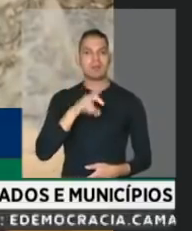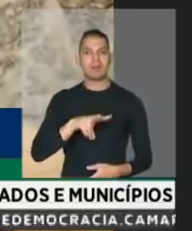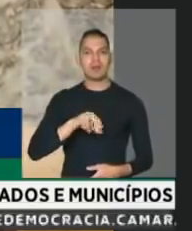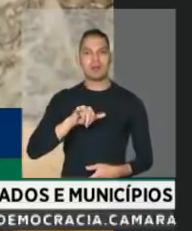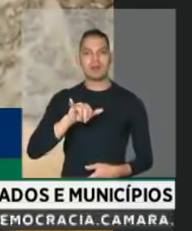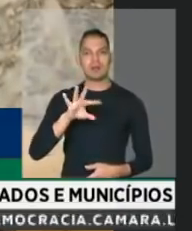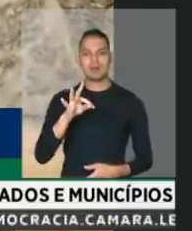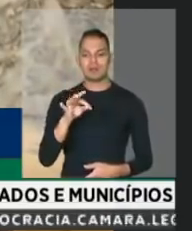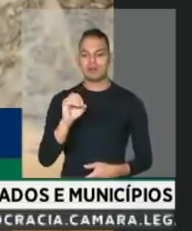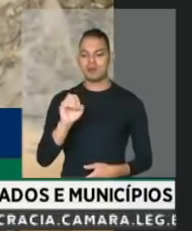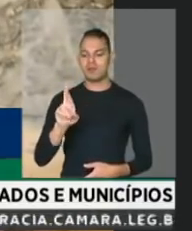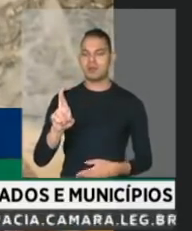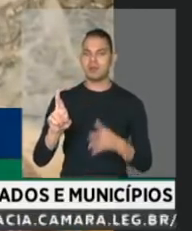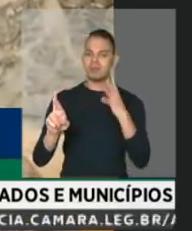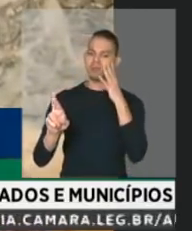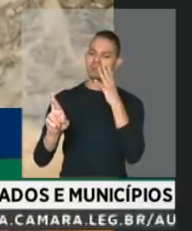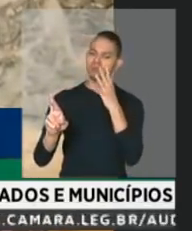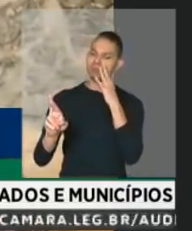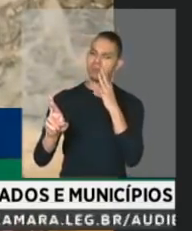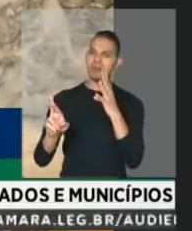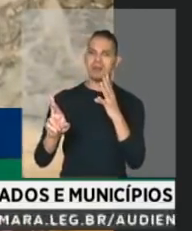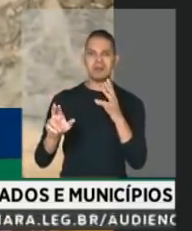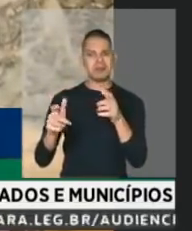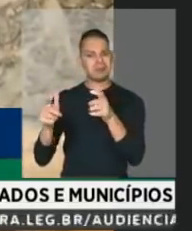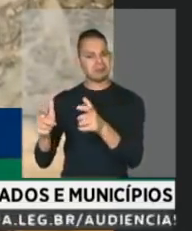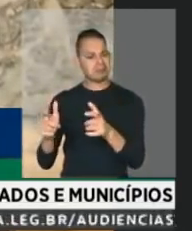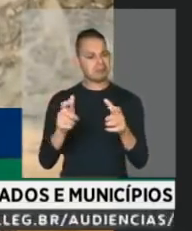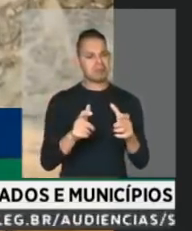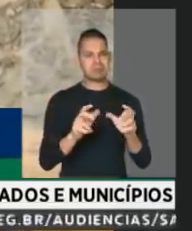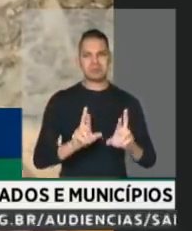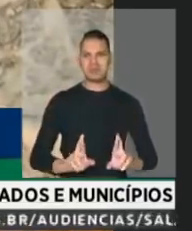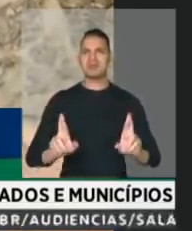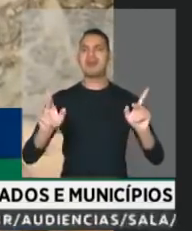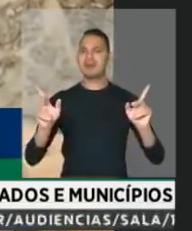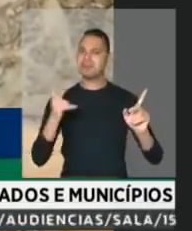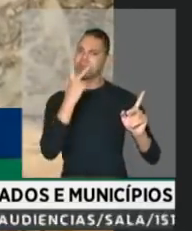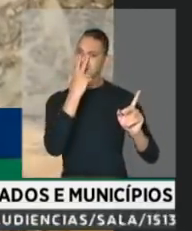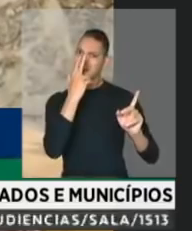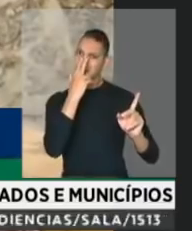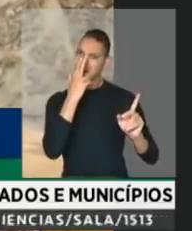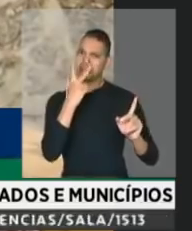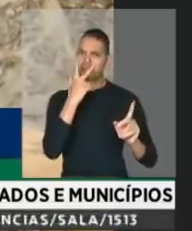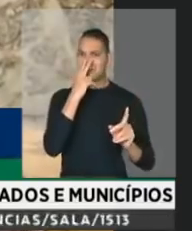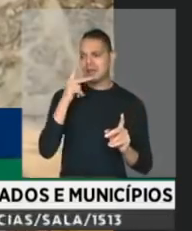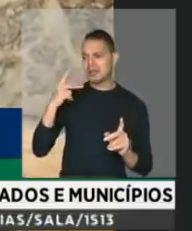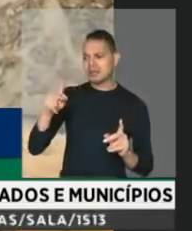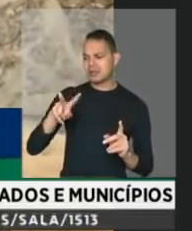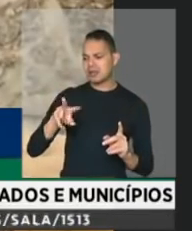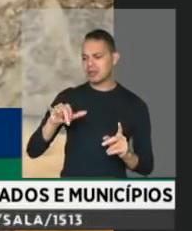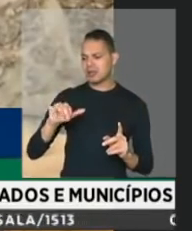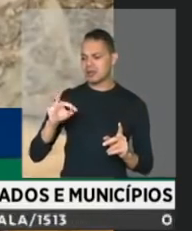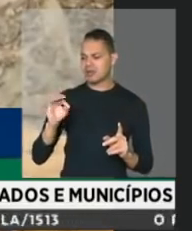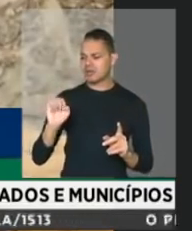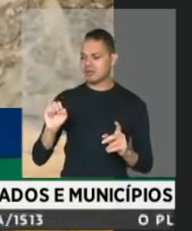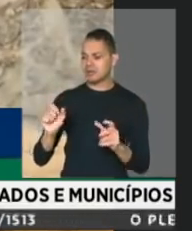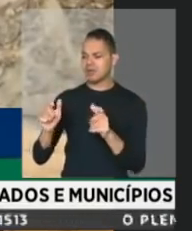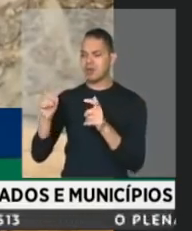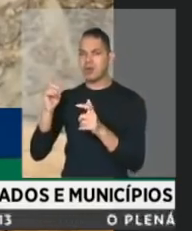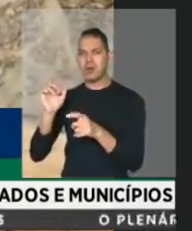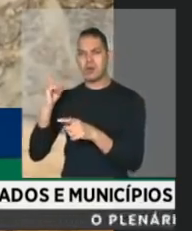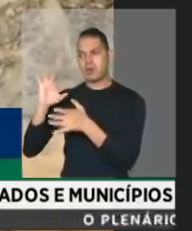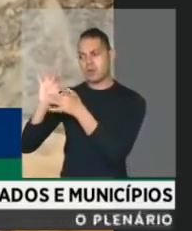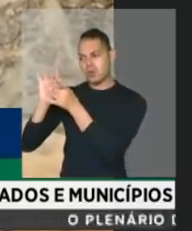eu acho que nós estamos falando de planetas diferentes. Eu acho que Vossa Excelência está num planeta e eu estou em outro.